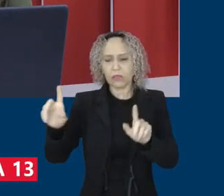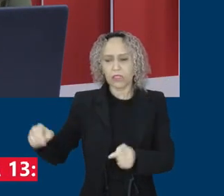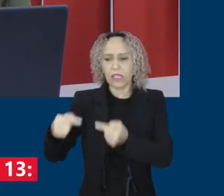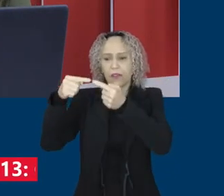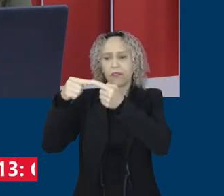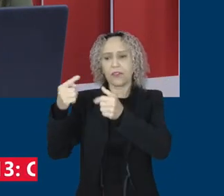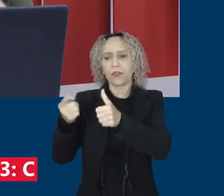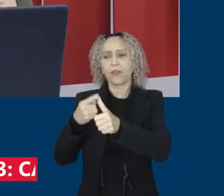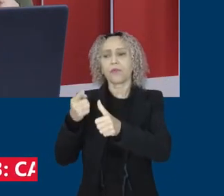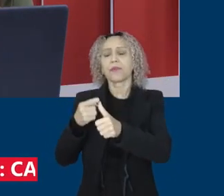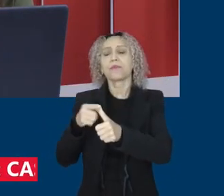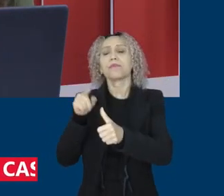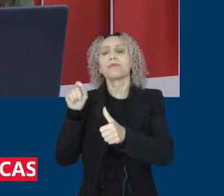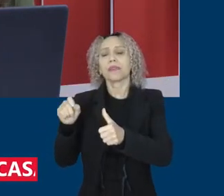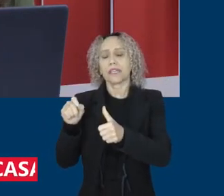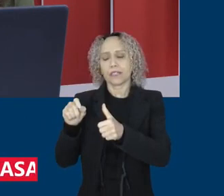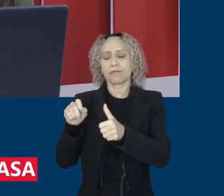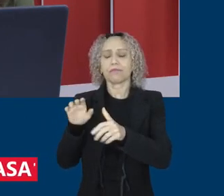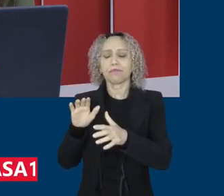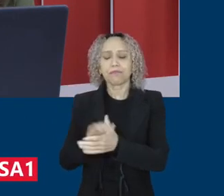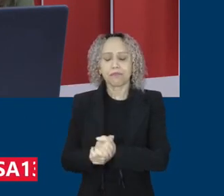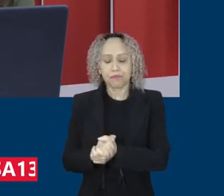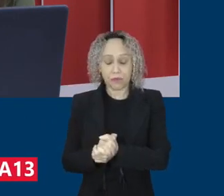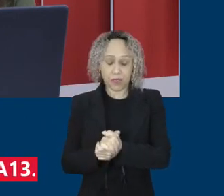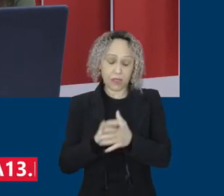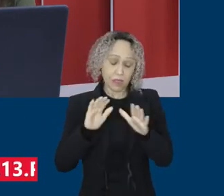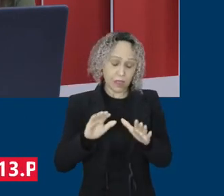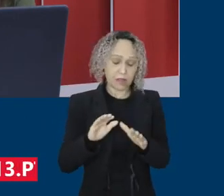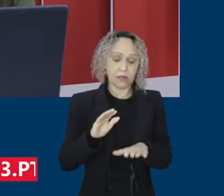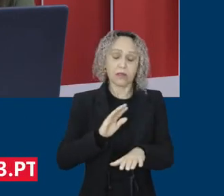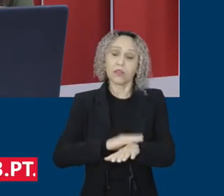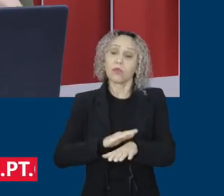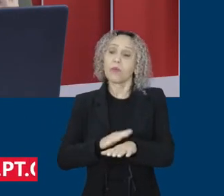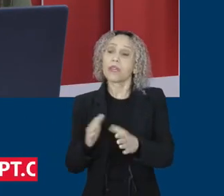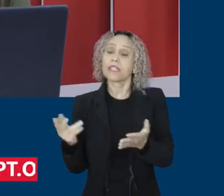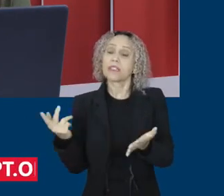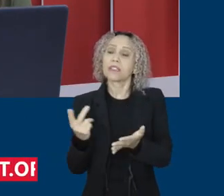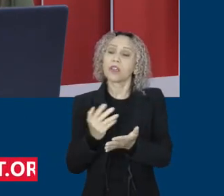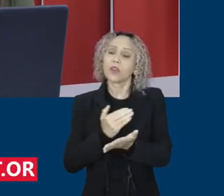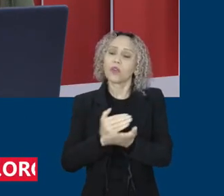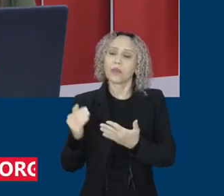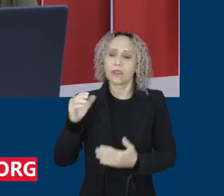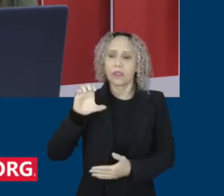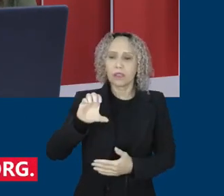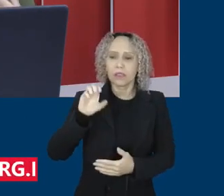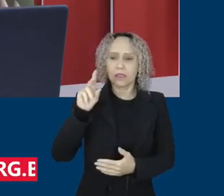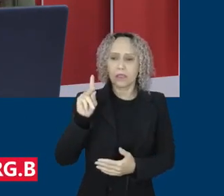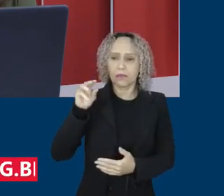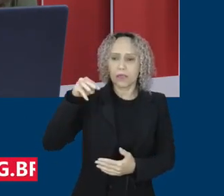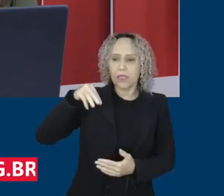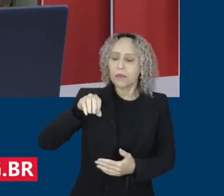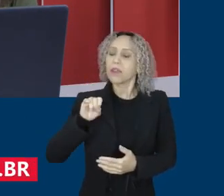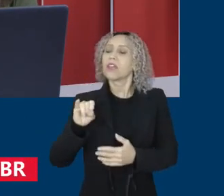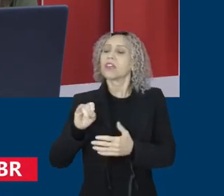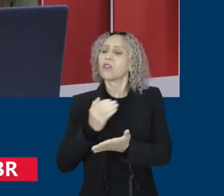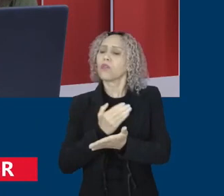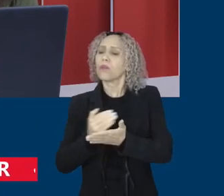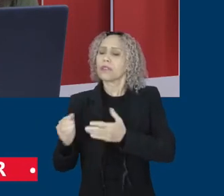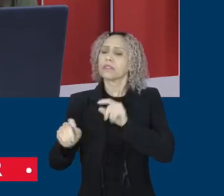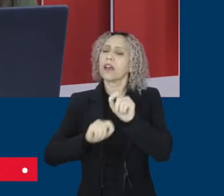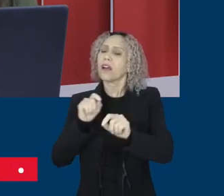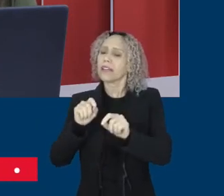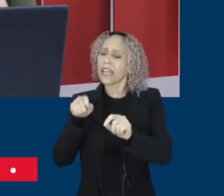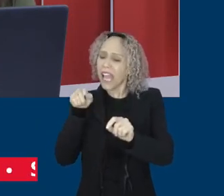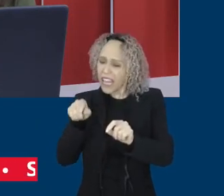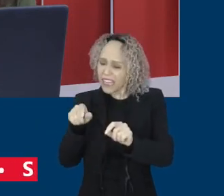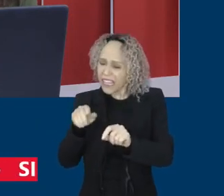pode ajudar, no momento que essa CPMI estiver funcionando, pode coibir que outras notícias falsas